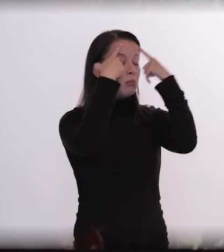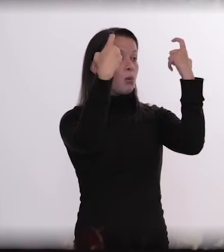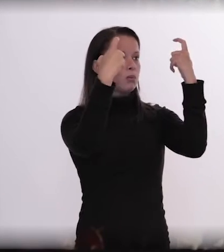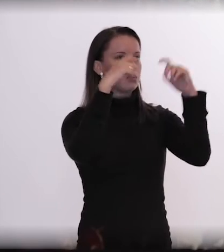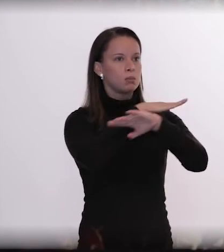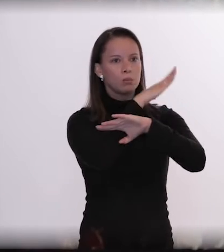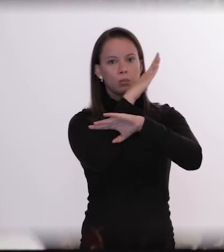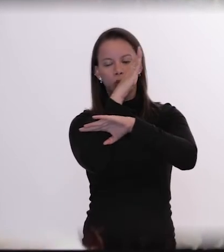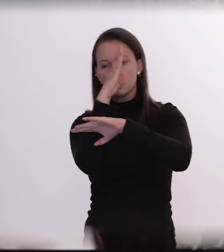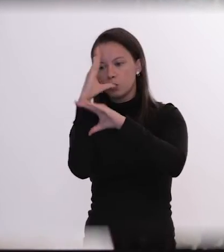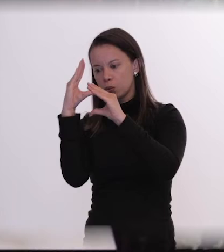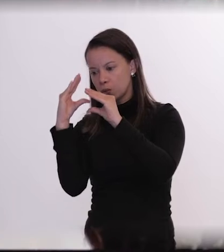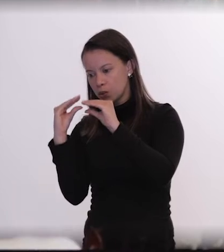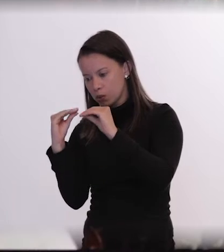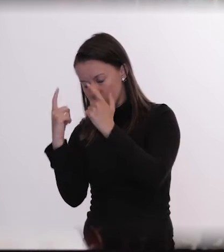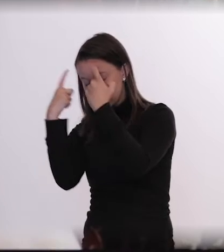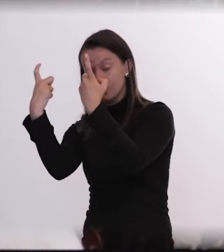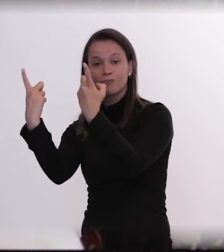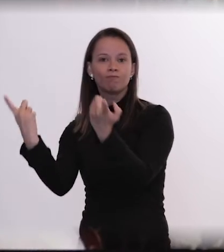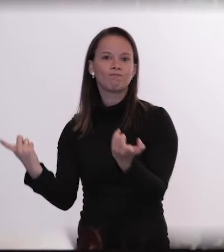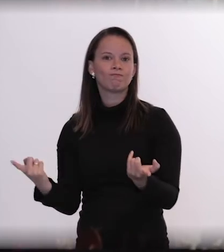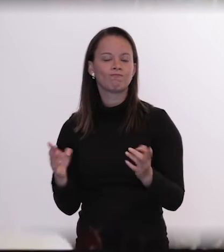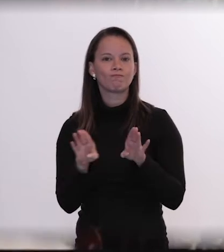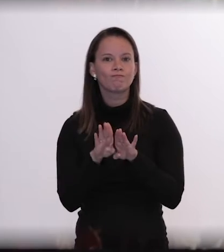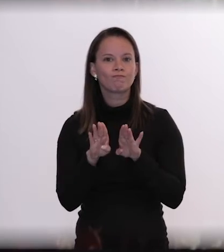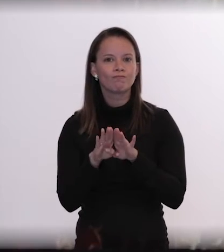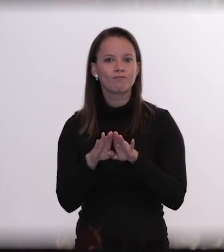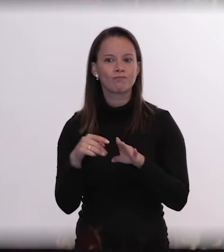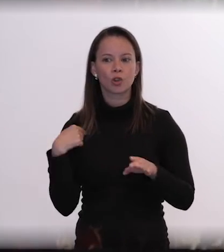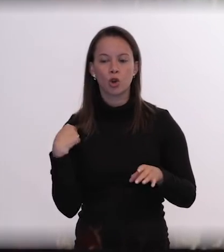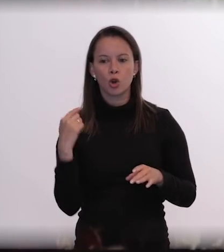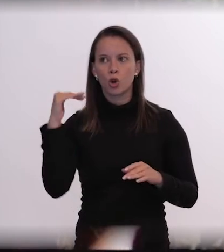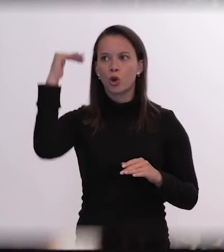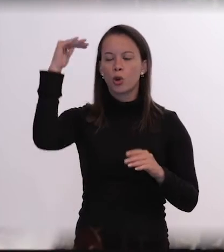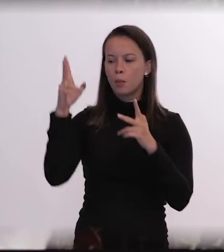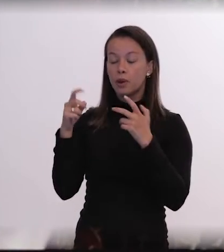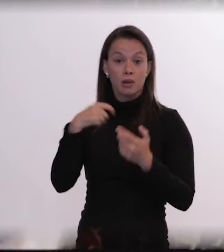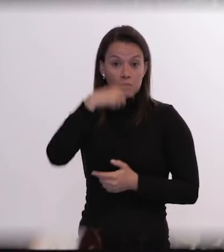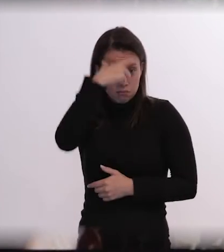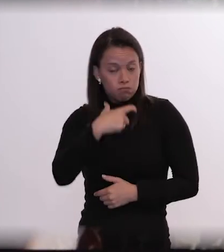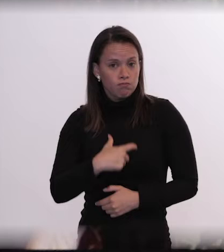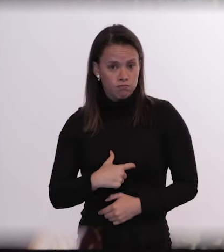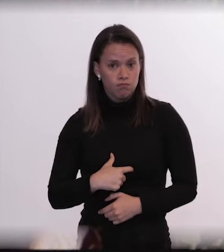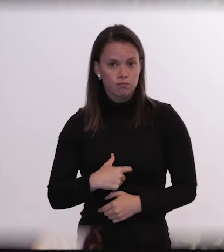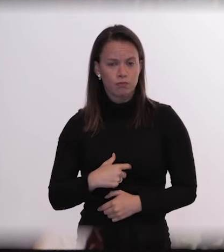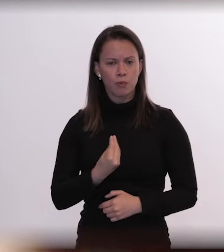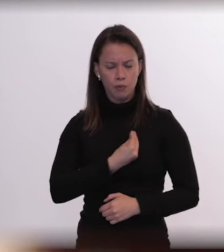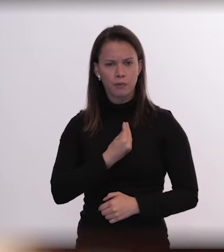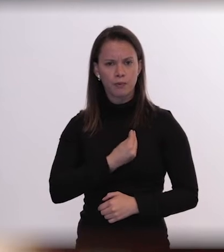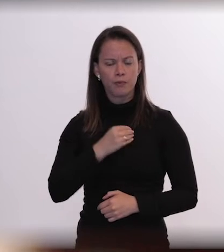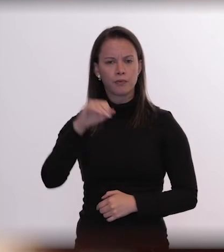violência. E isso altera a percepção mesmo de pessoas adultas. Eu mesma, vivendo lá,